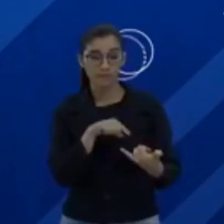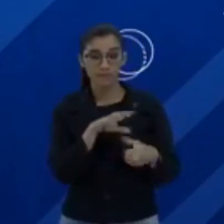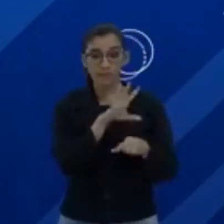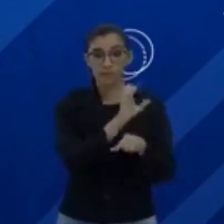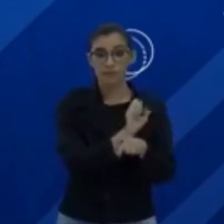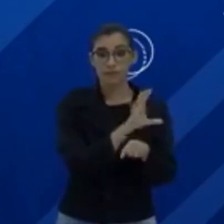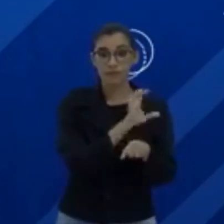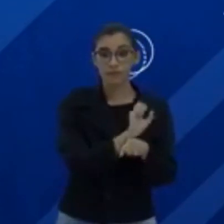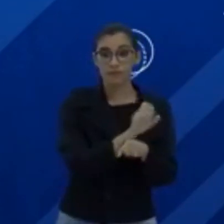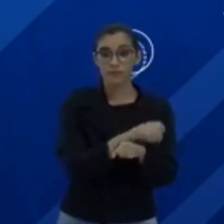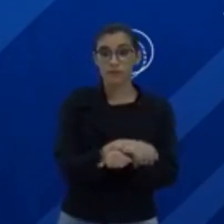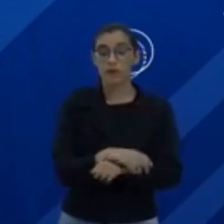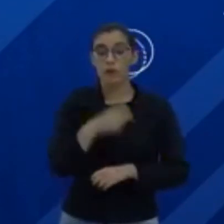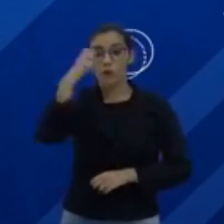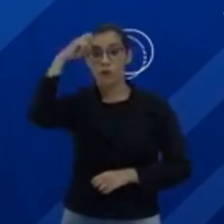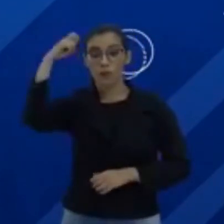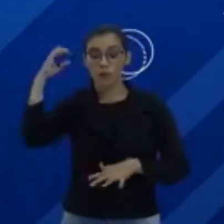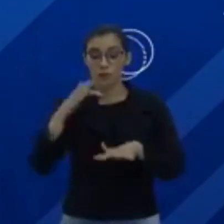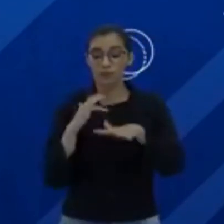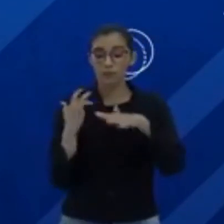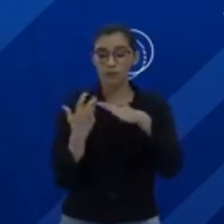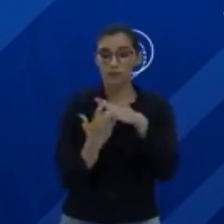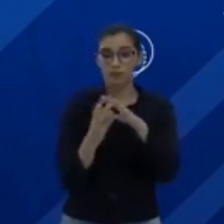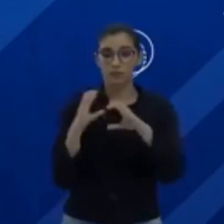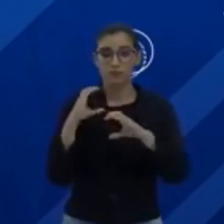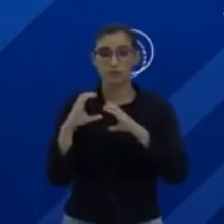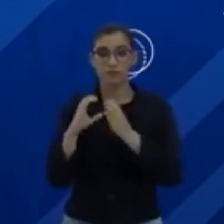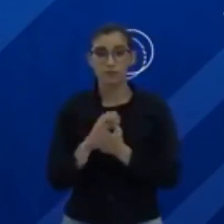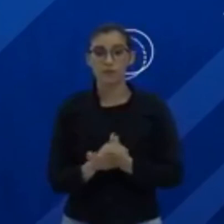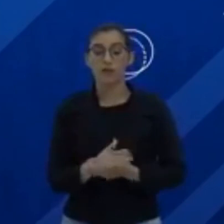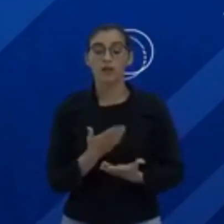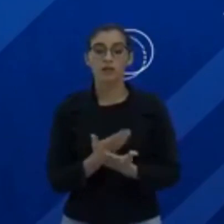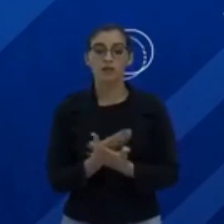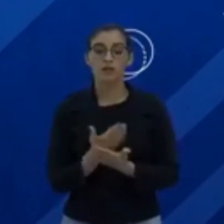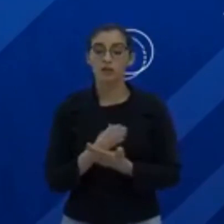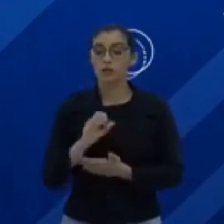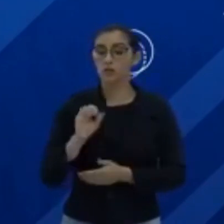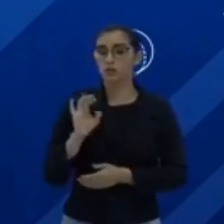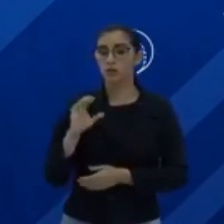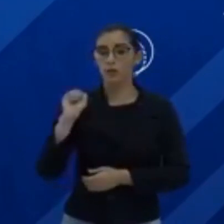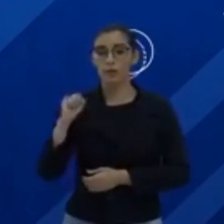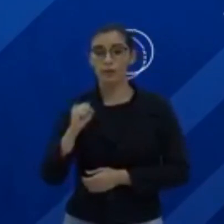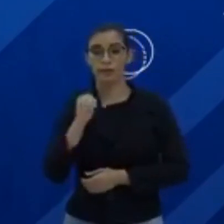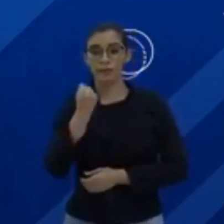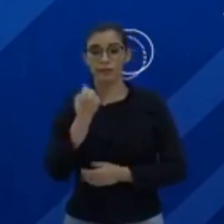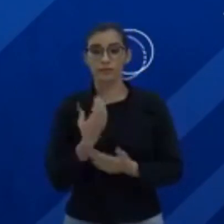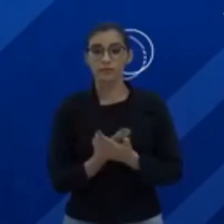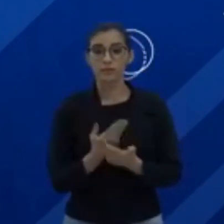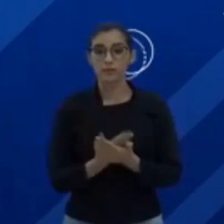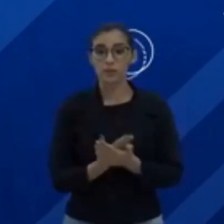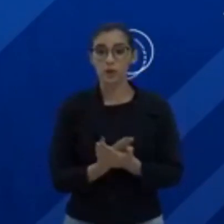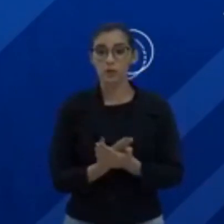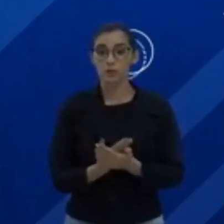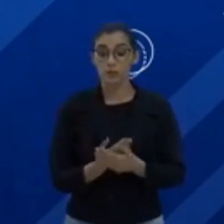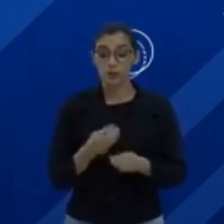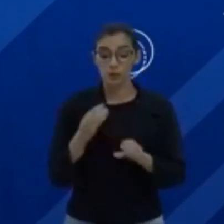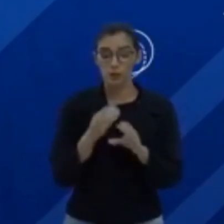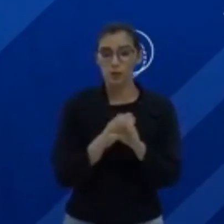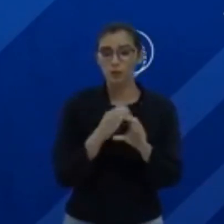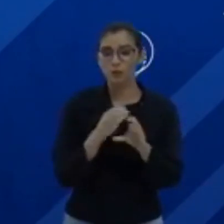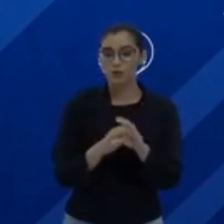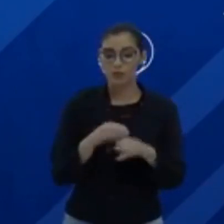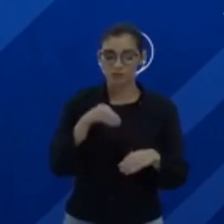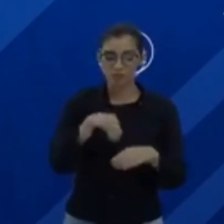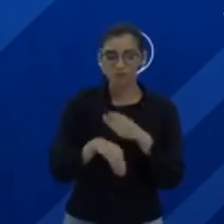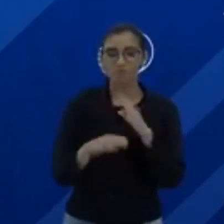Cultura Redes de Comunicação. Olha lá, pessoal, nossas aulas são apenas um reforço escolar, então elas não serão computadas do conteúdo do